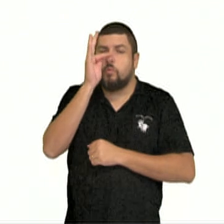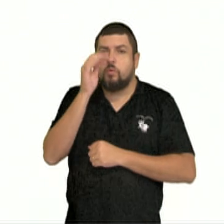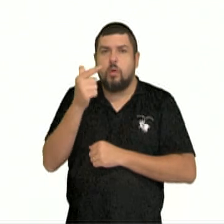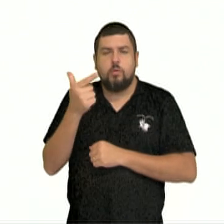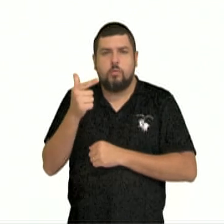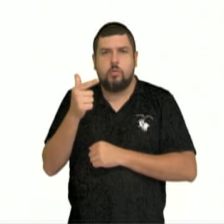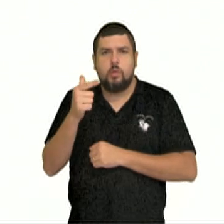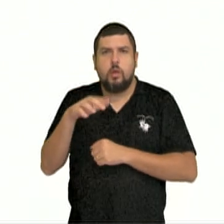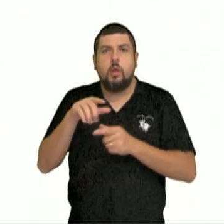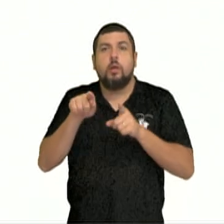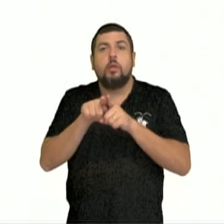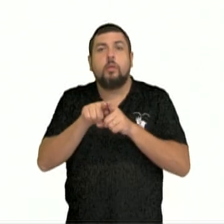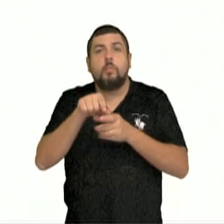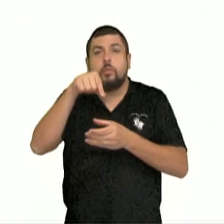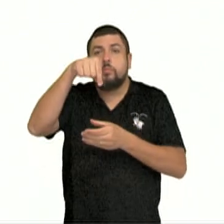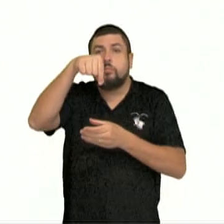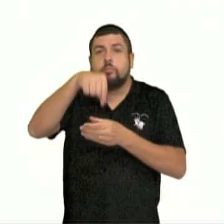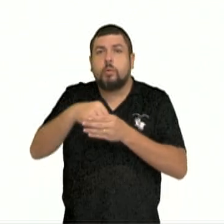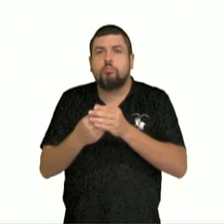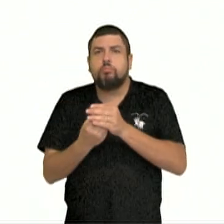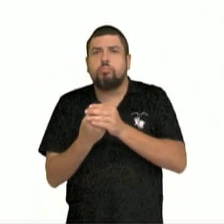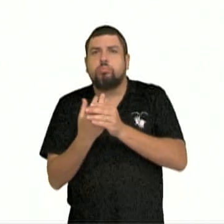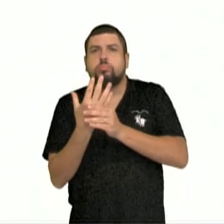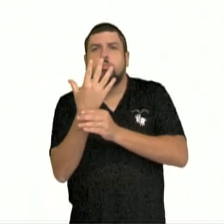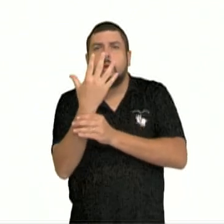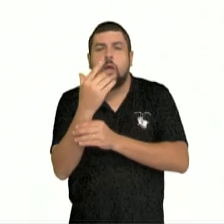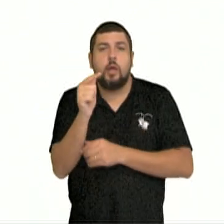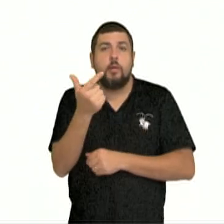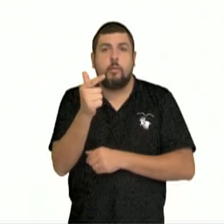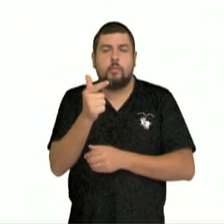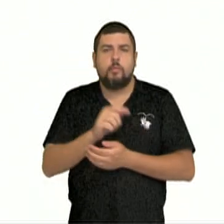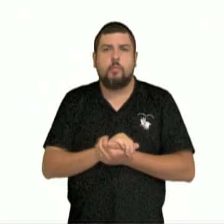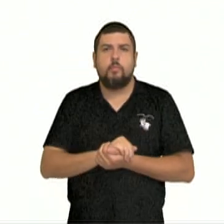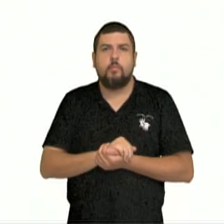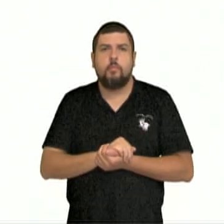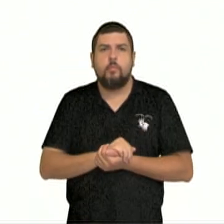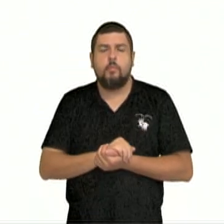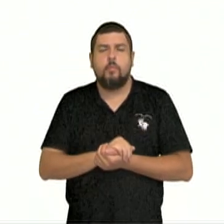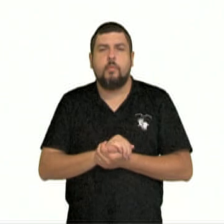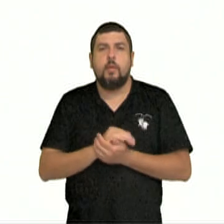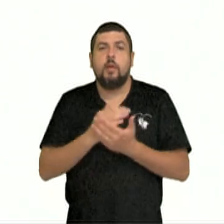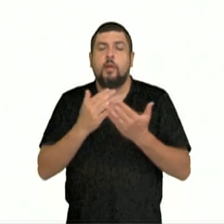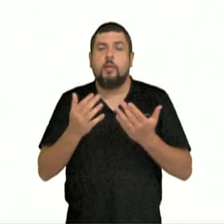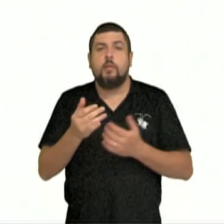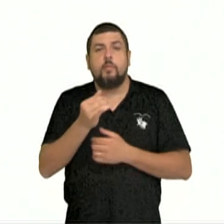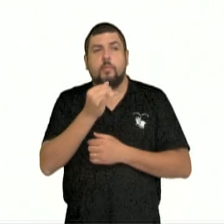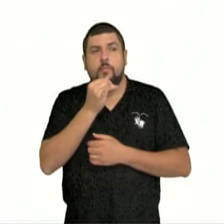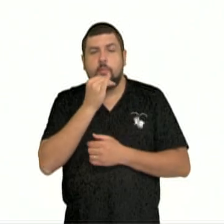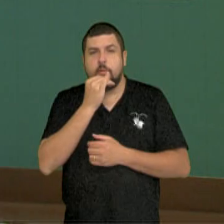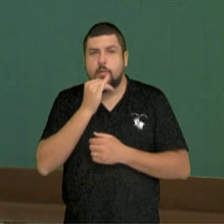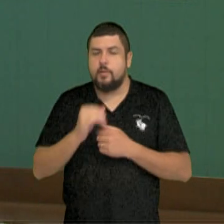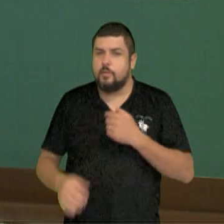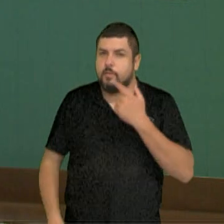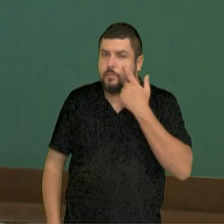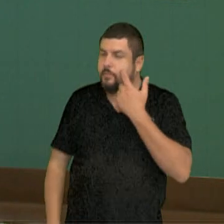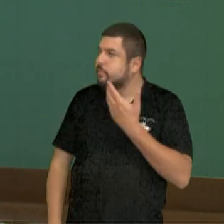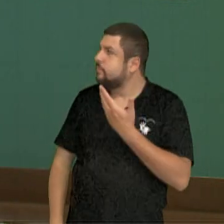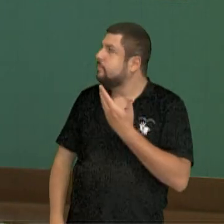sementes. Então, se nós observarmos novamente nessa imagem, nós temos um exemplo de uma pteridófita.